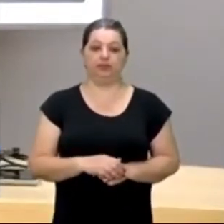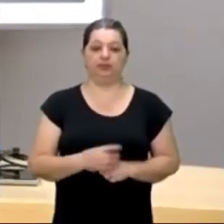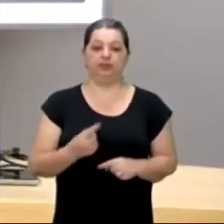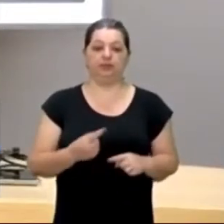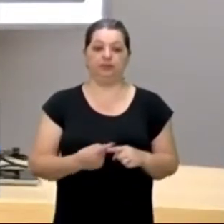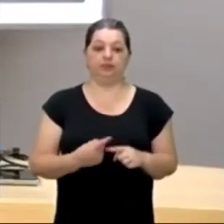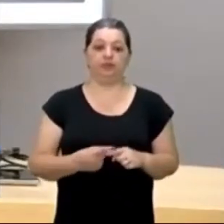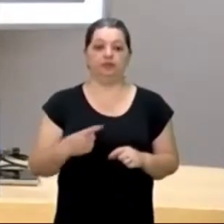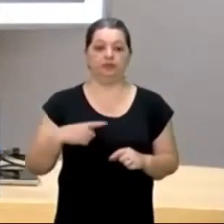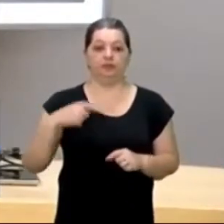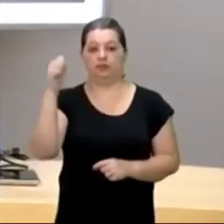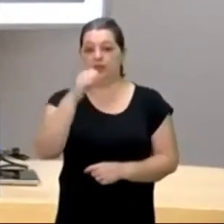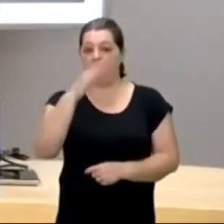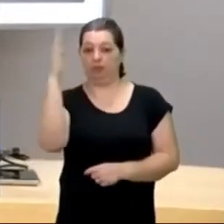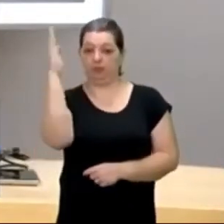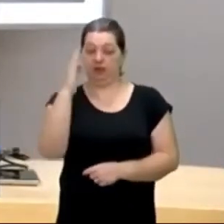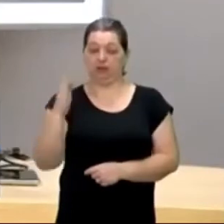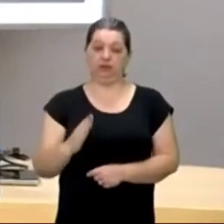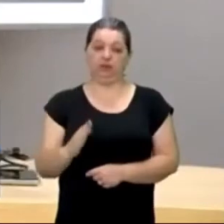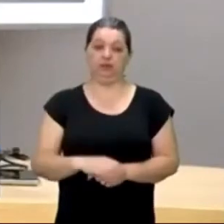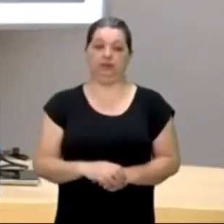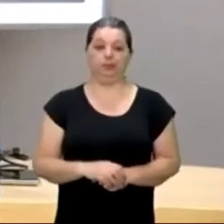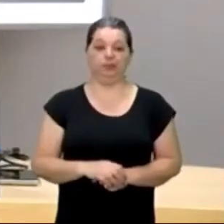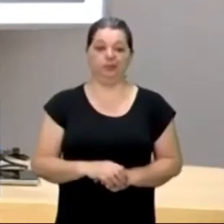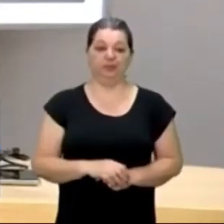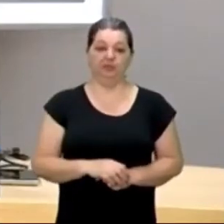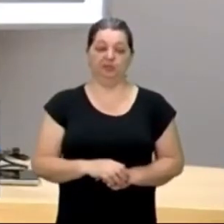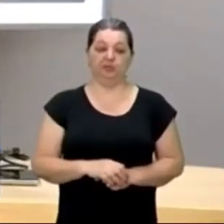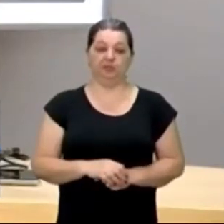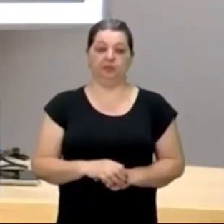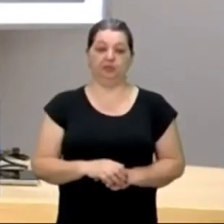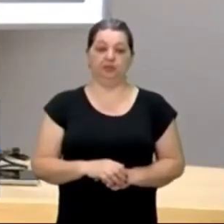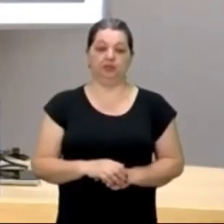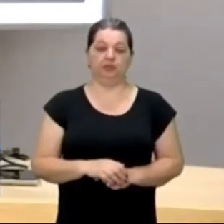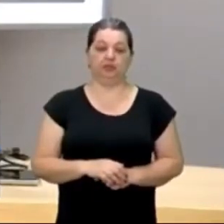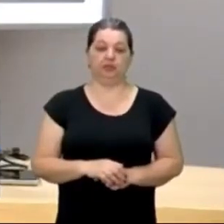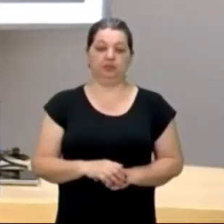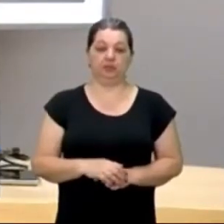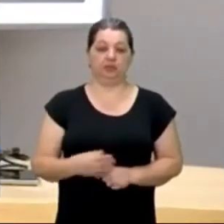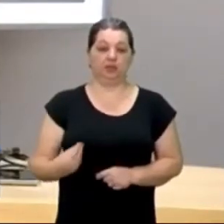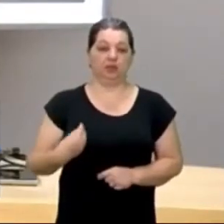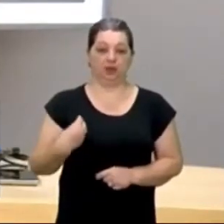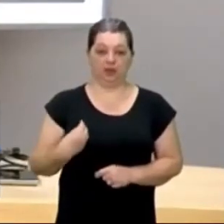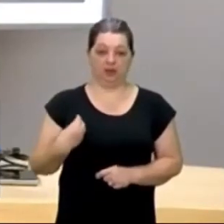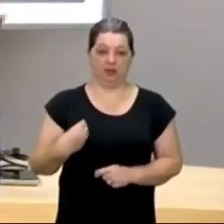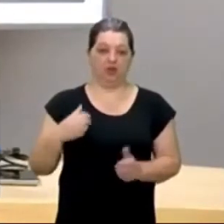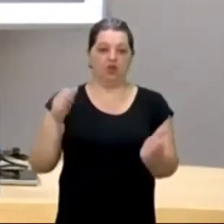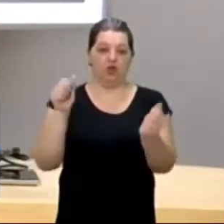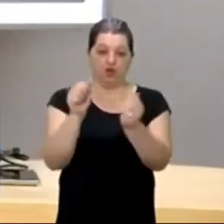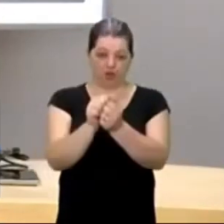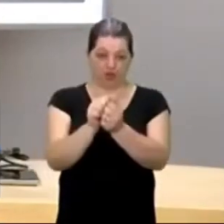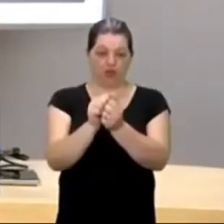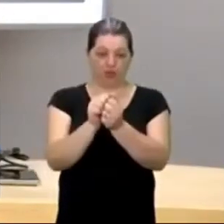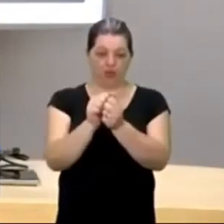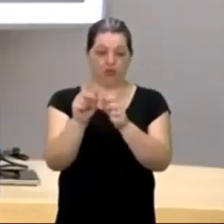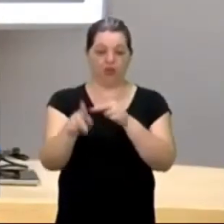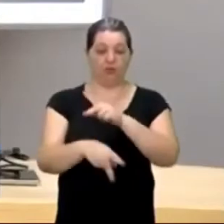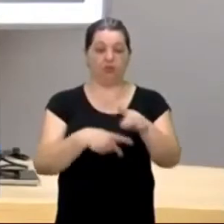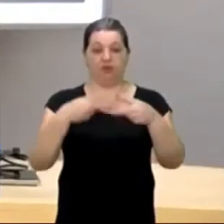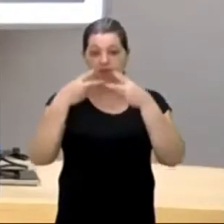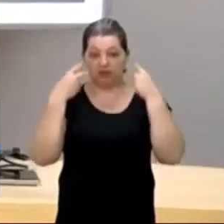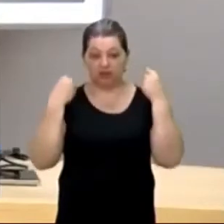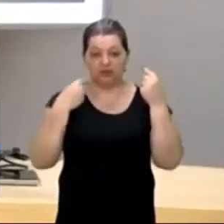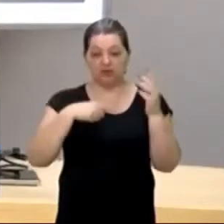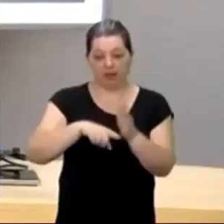americano, veio até o Brasil, ele, se hospedou, entre os índios, se hospedou, um termo, mas, ele ficou entre os índios,